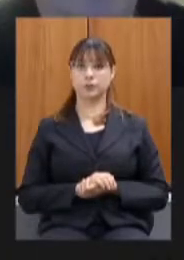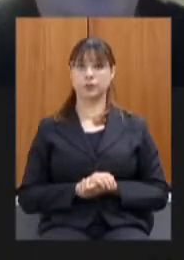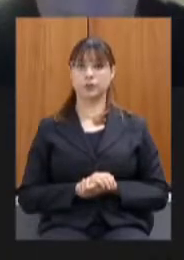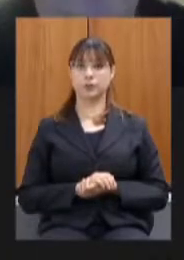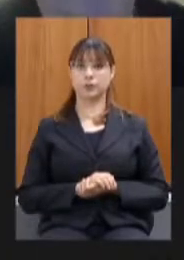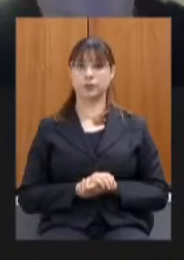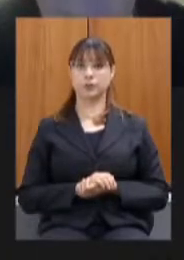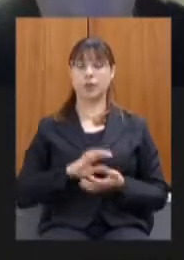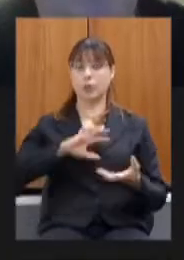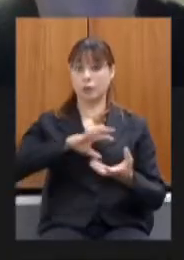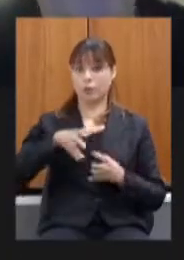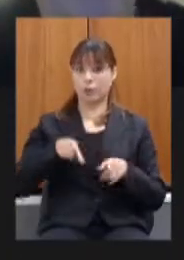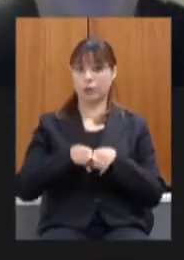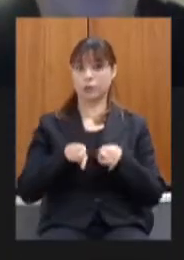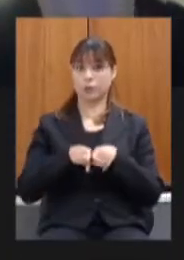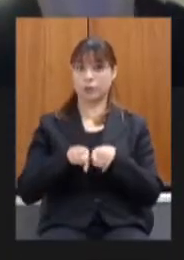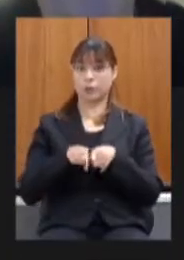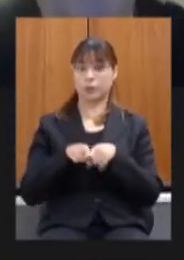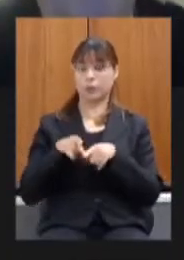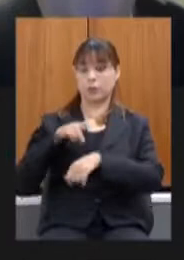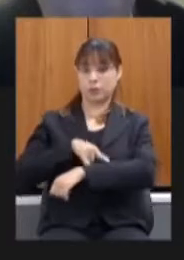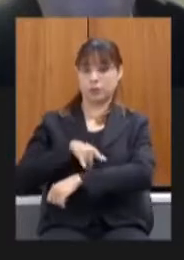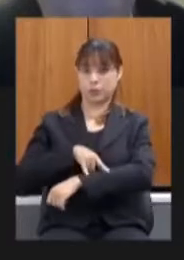reforma dos vestiários centrais